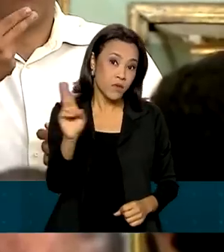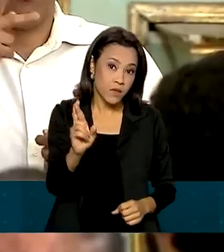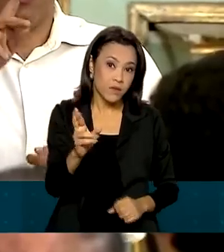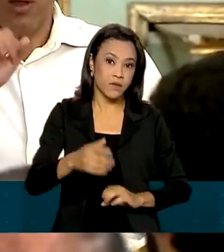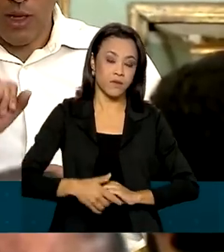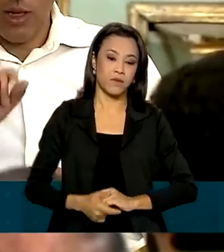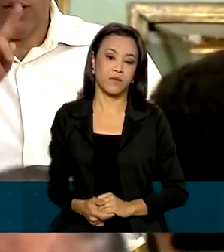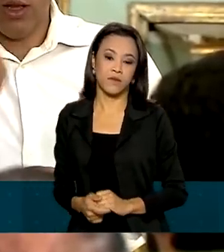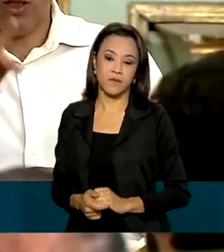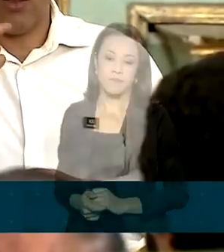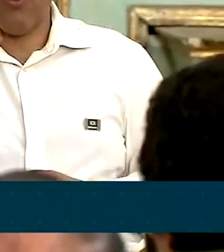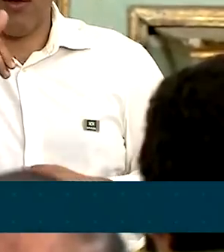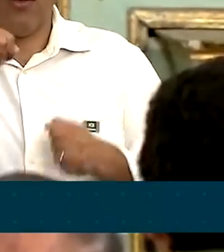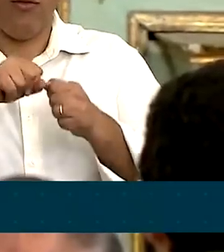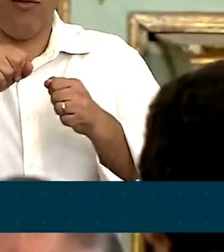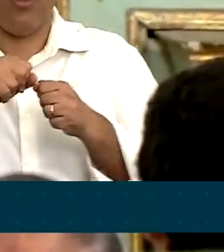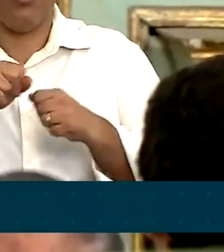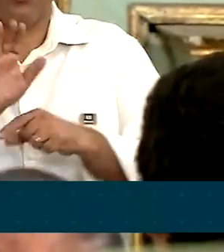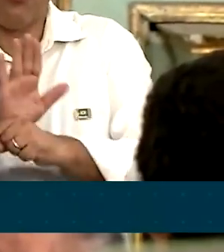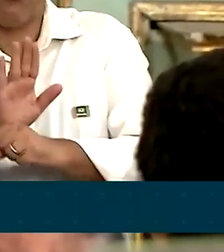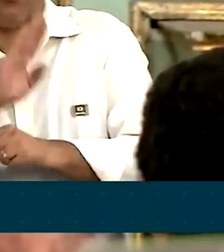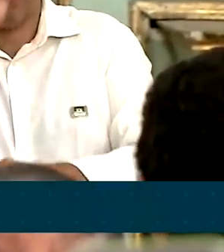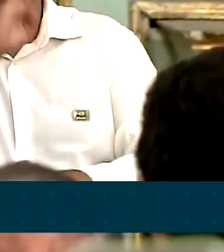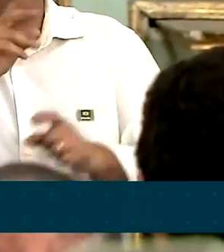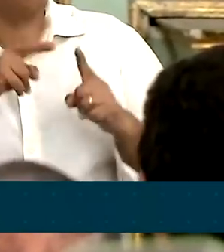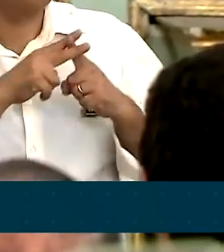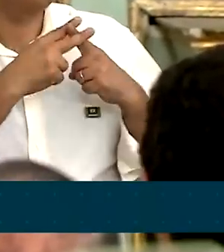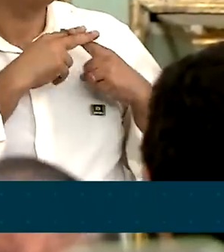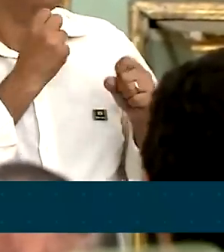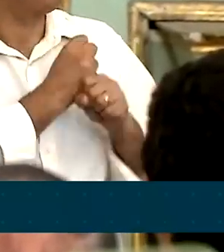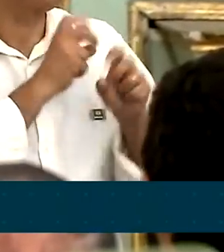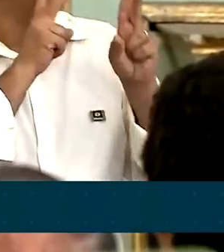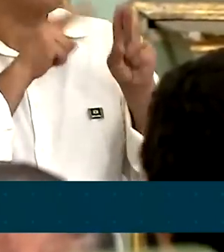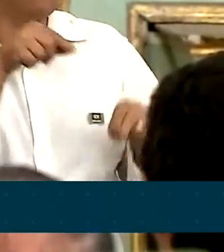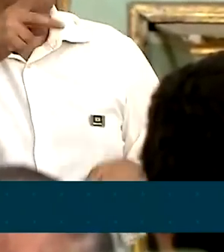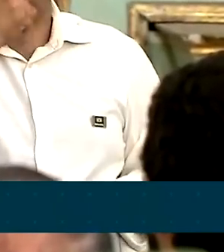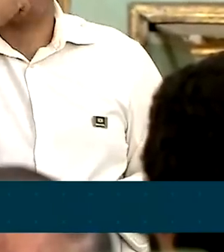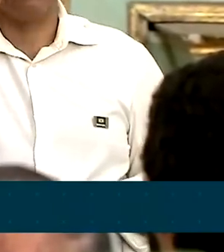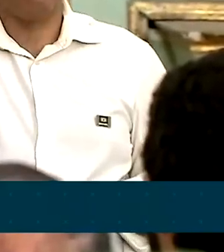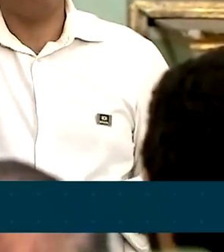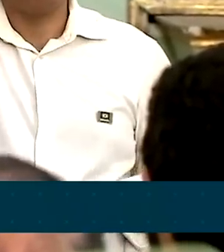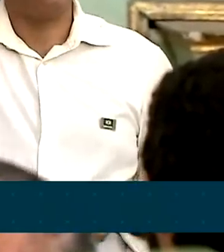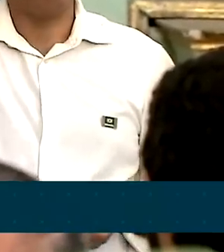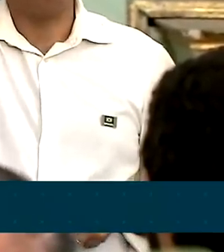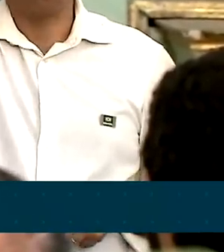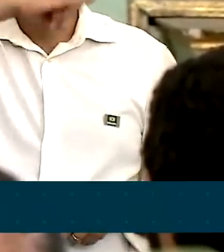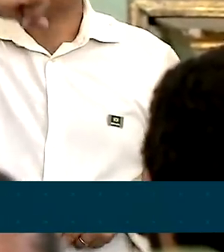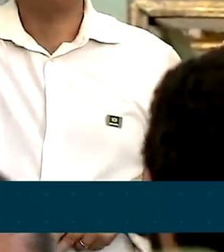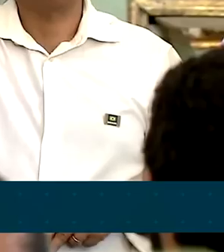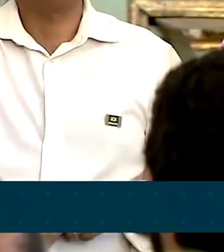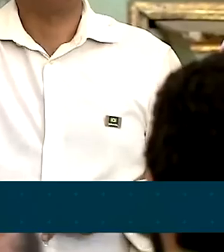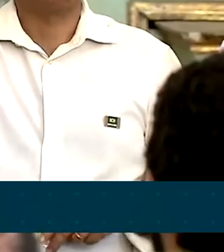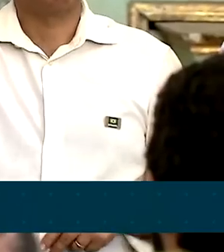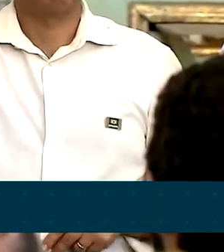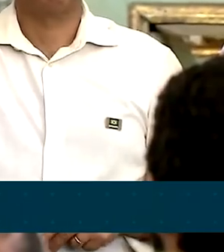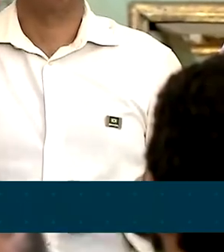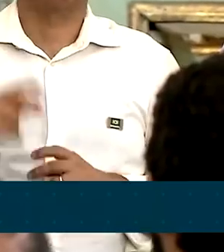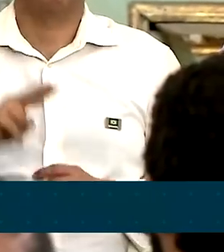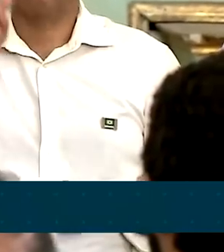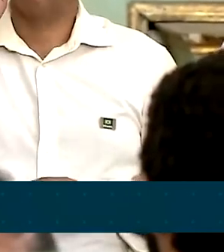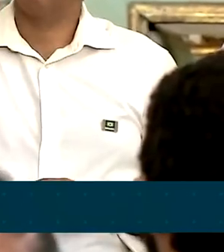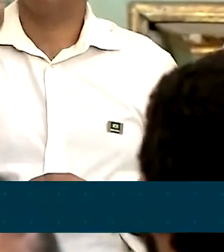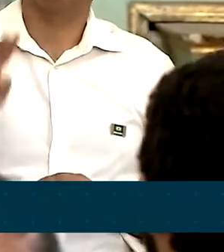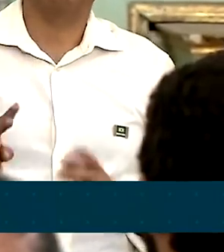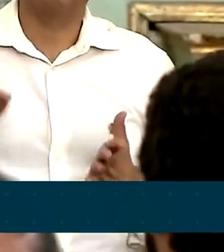restauração de obras como essa nos faz voltar no tempo aos nossos antepassados. Ver que